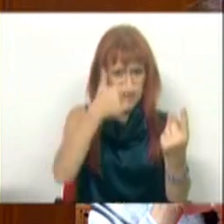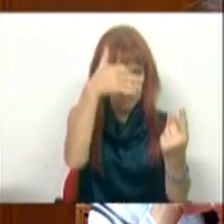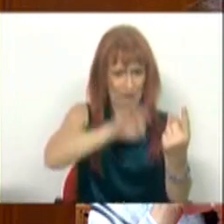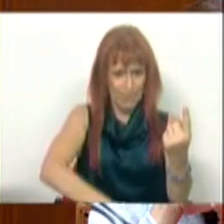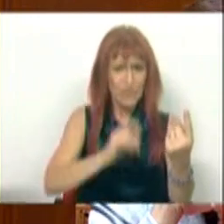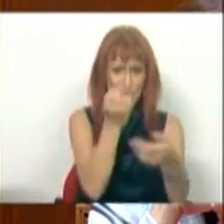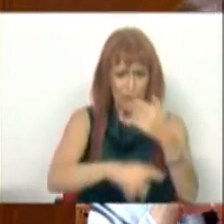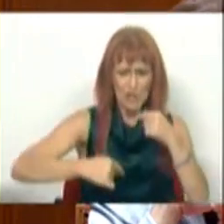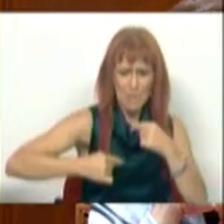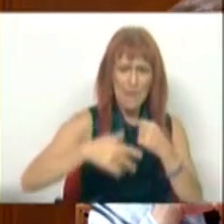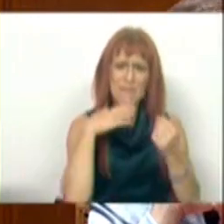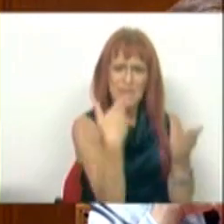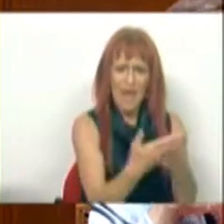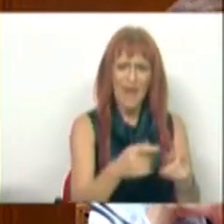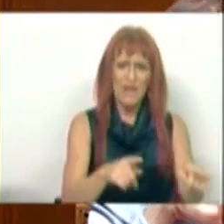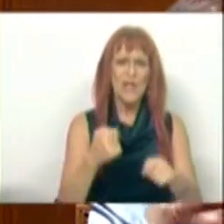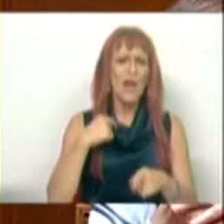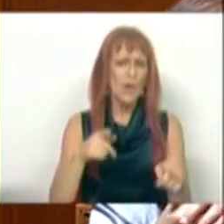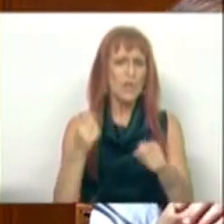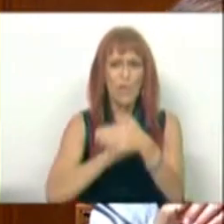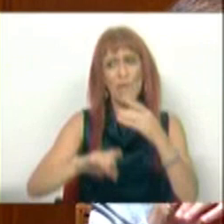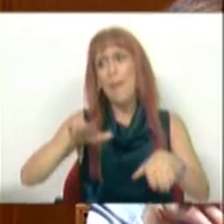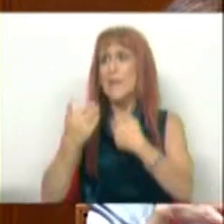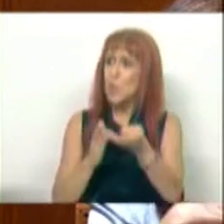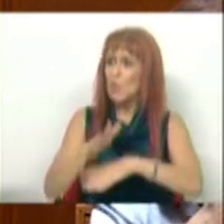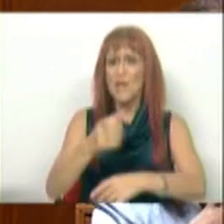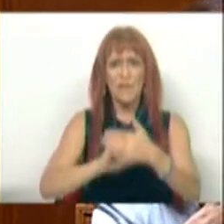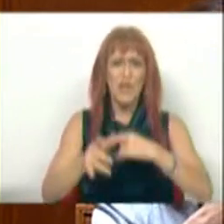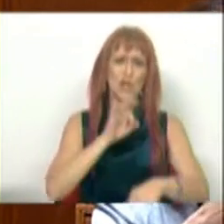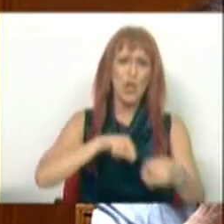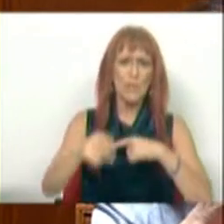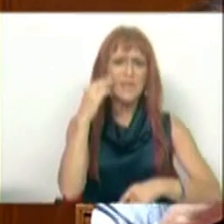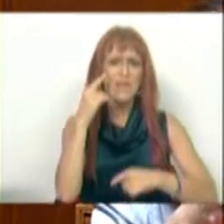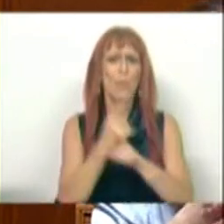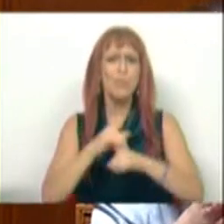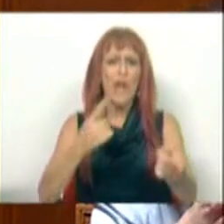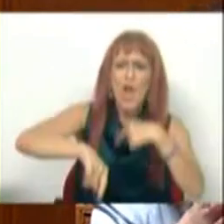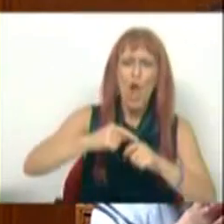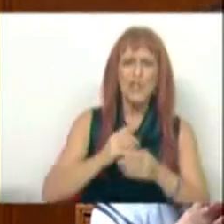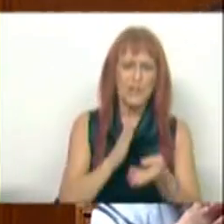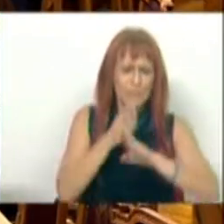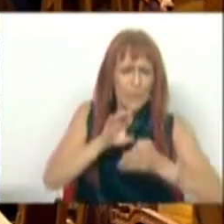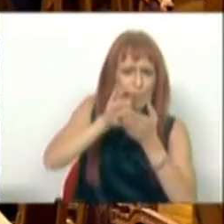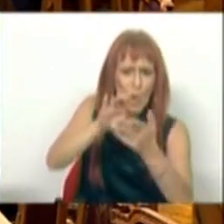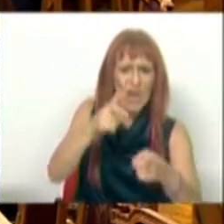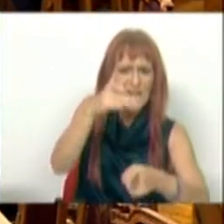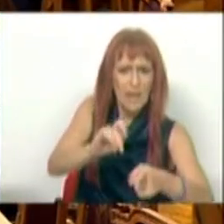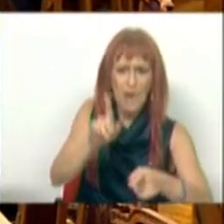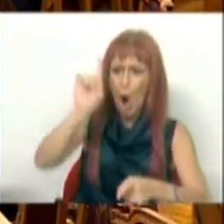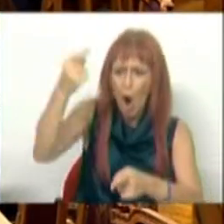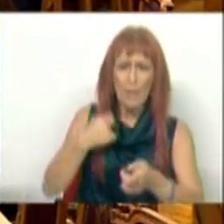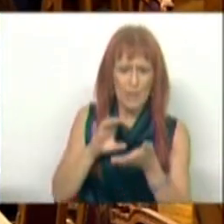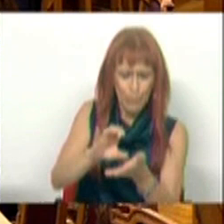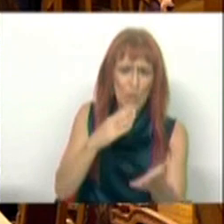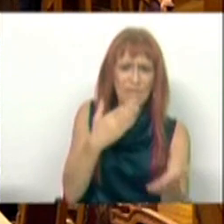a TAP devolve todos os dias. Já devolvia, só continua a devolver, Sr. Deputado André Ventura, porque nós intervencionámos a TAP. Se nós não